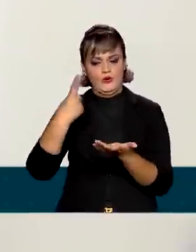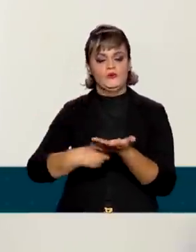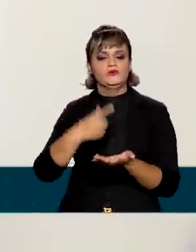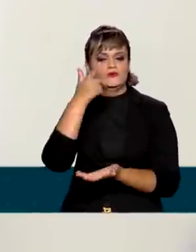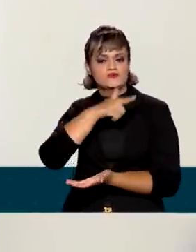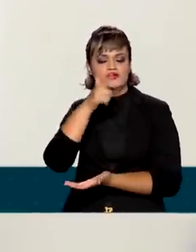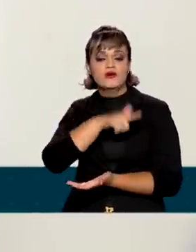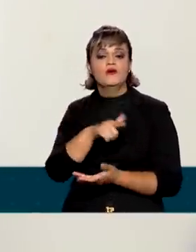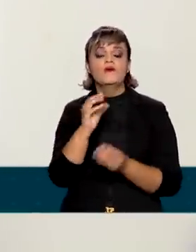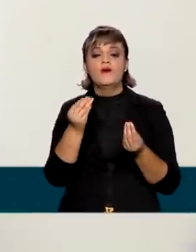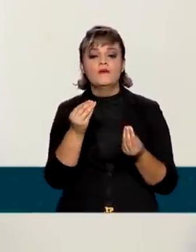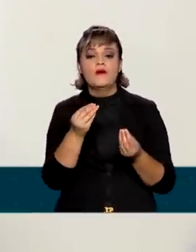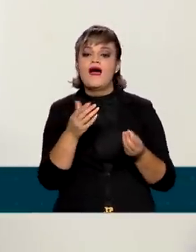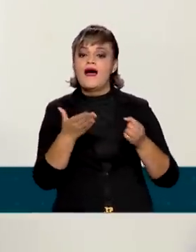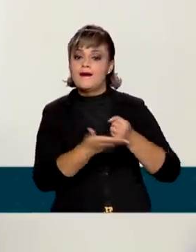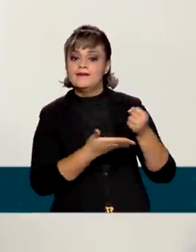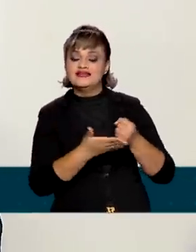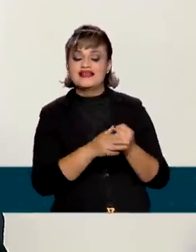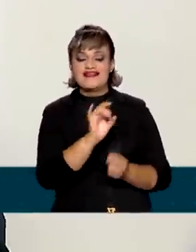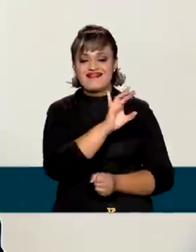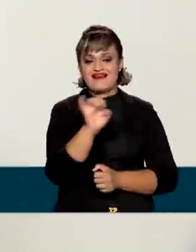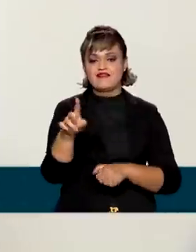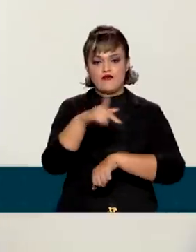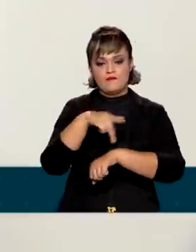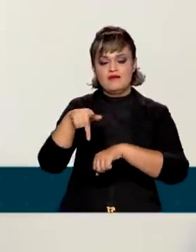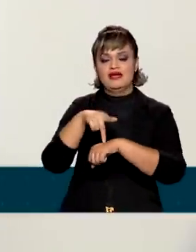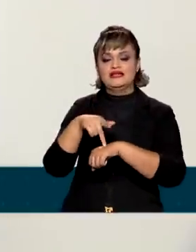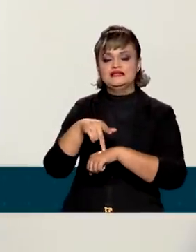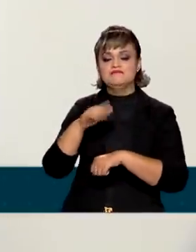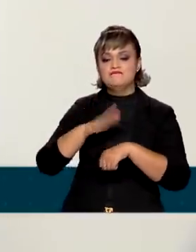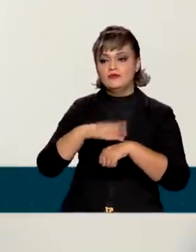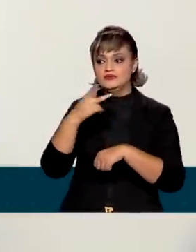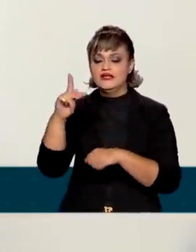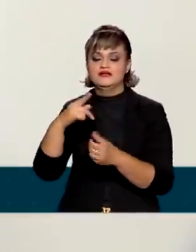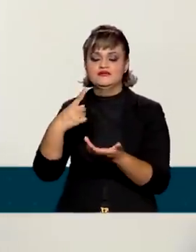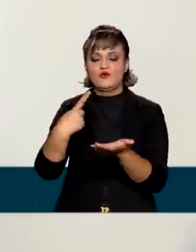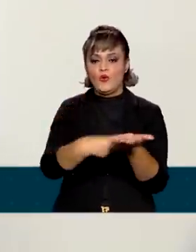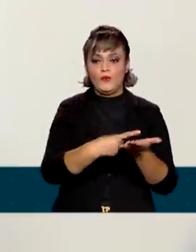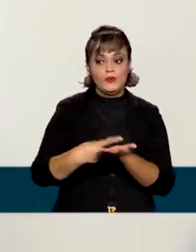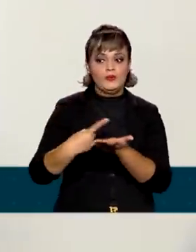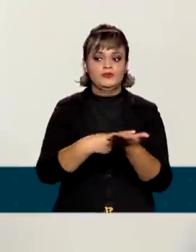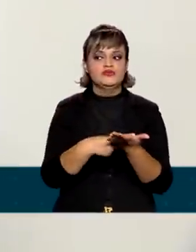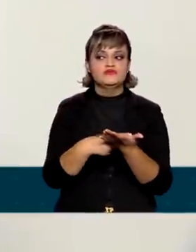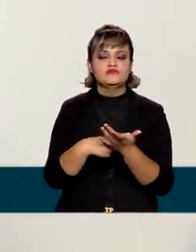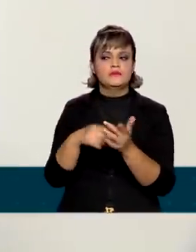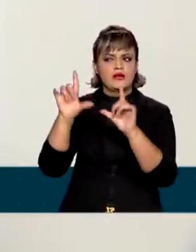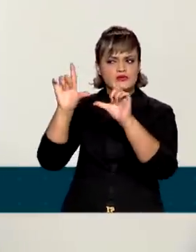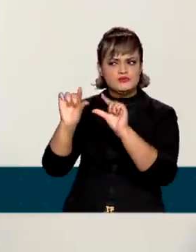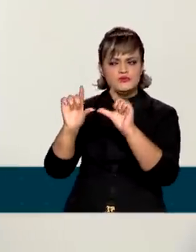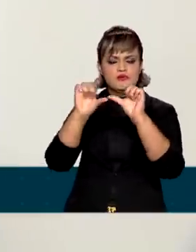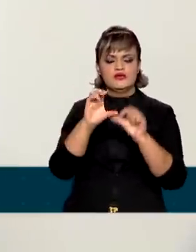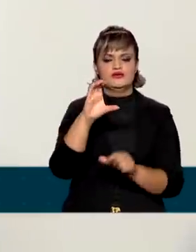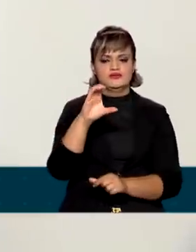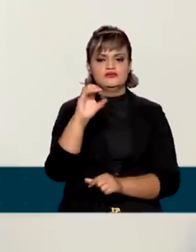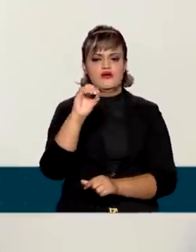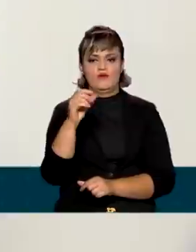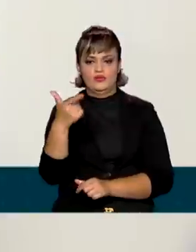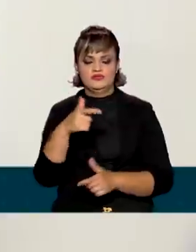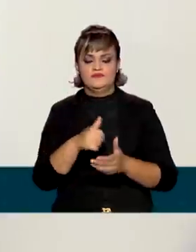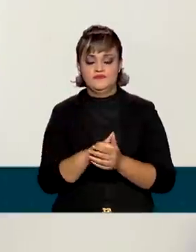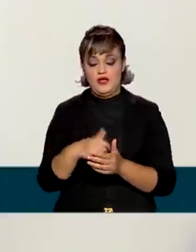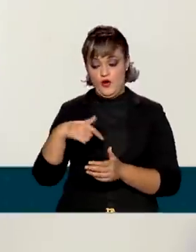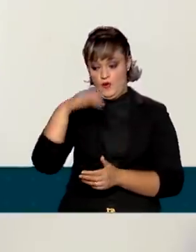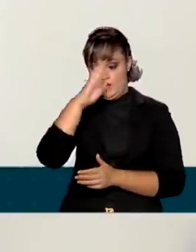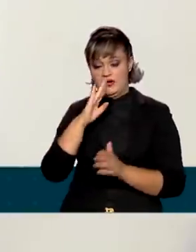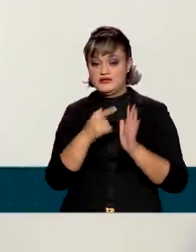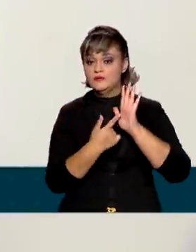baseado no princípio de que cada país faria o seu próprio compromisso de redução. Nesse sentido, o Brasil apresentou o